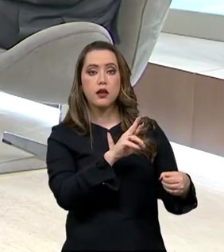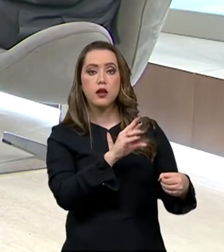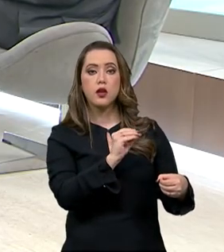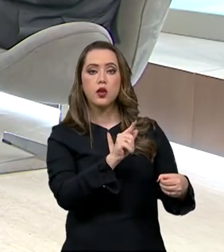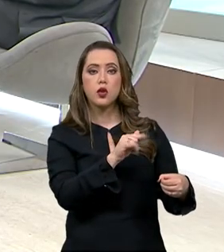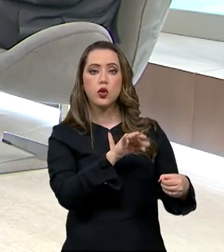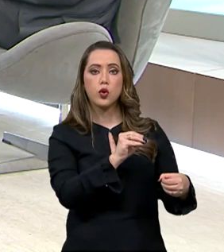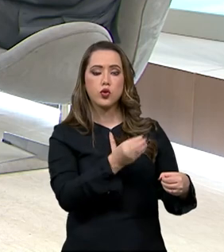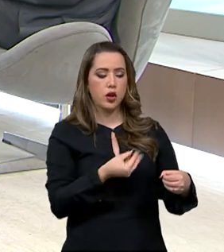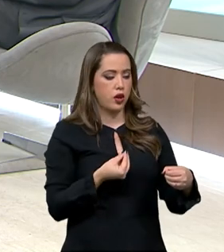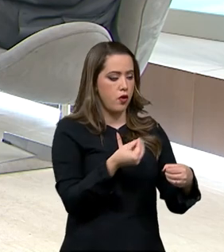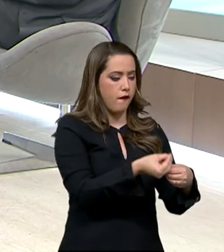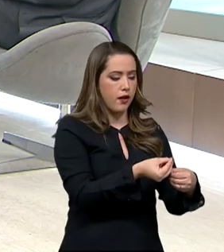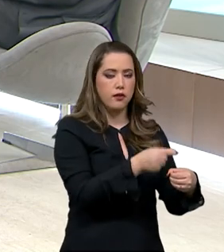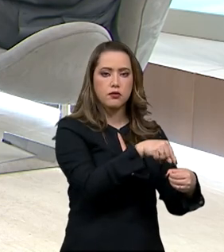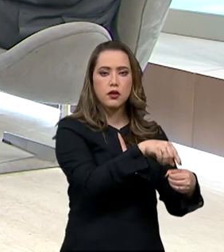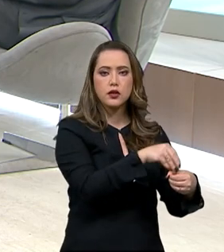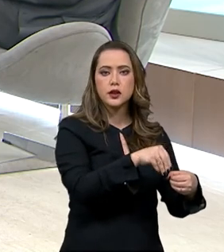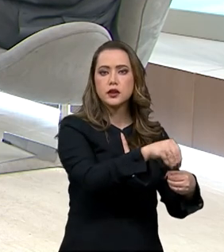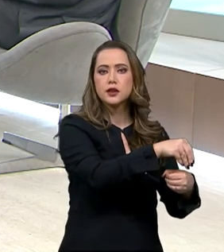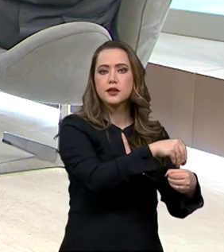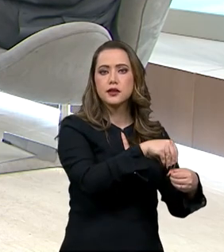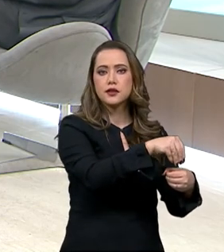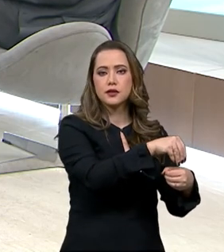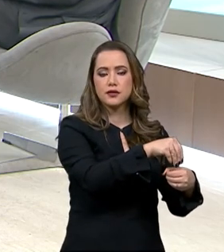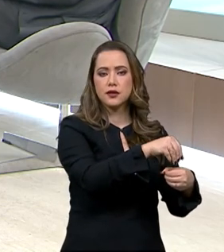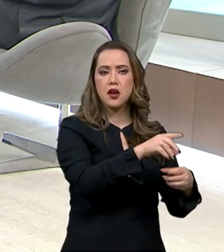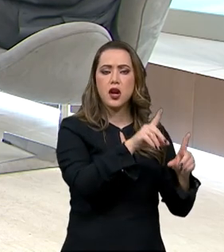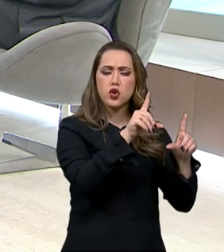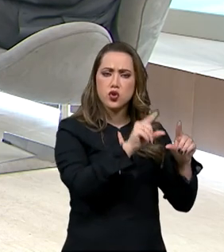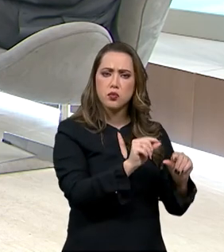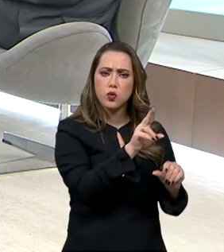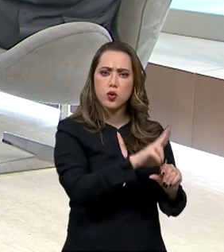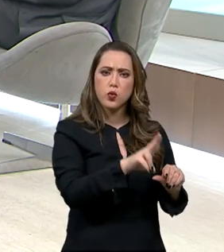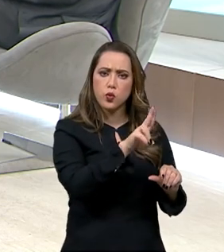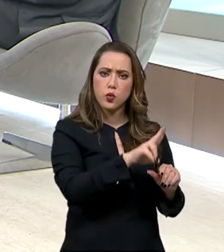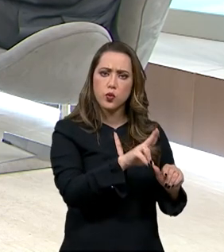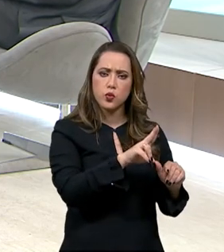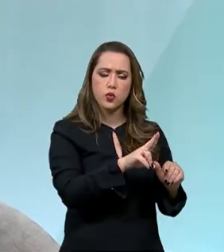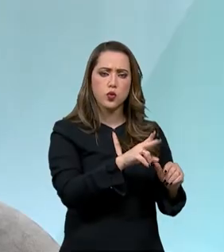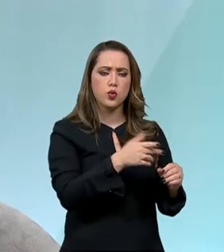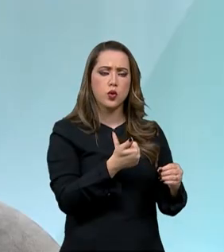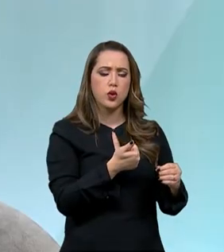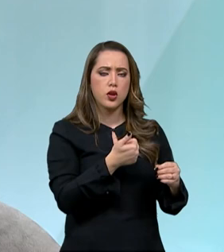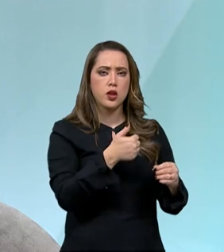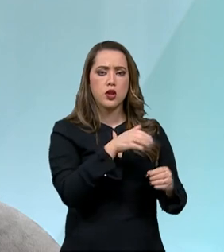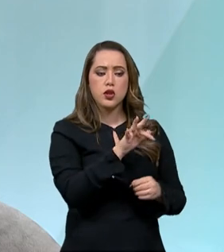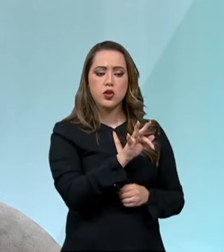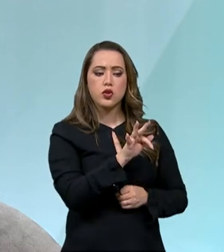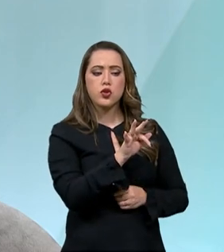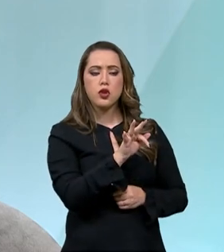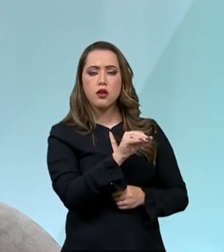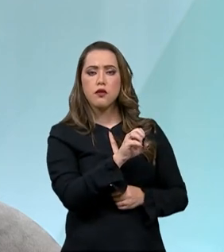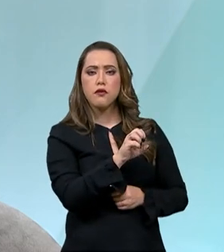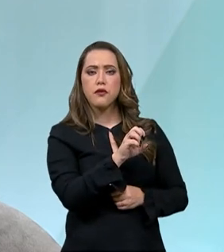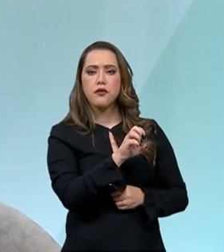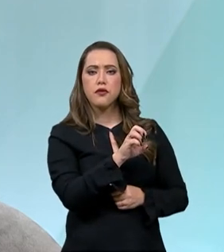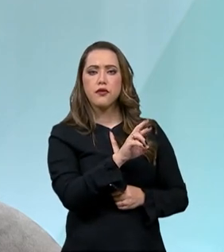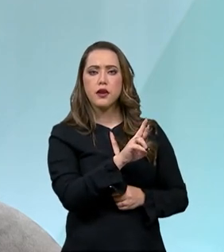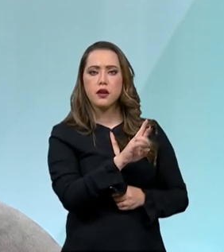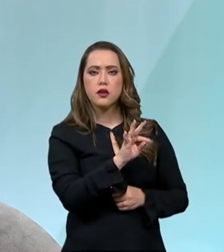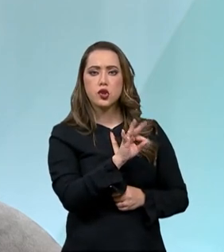forneça à planta, reduzindo, inclusive, a necessidade de fertilizante químico, é isso? Exatamente, Roberto. Isso foi uma